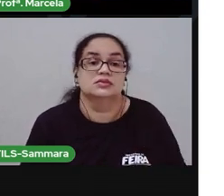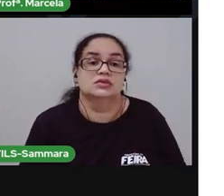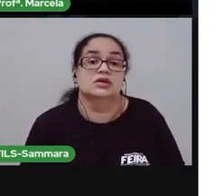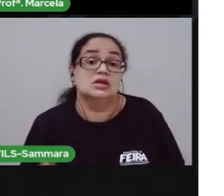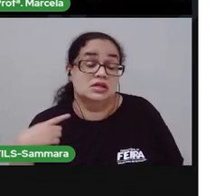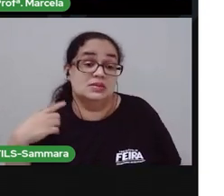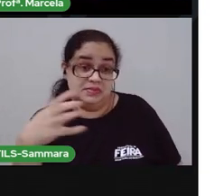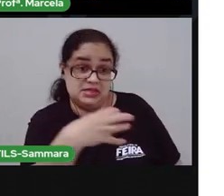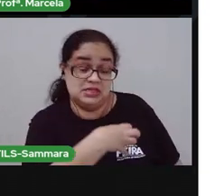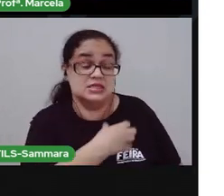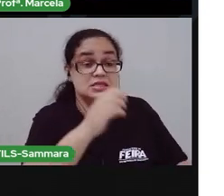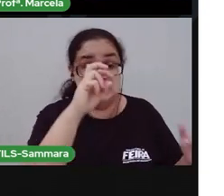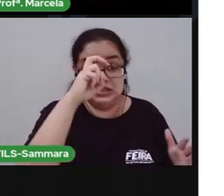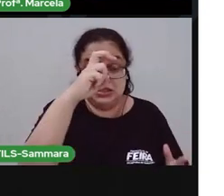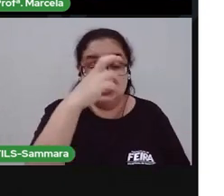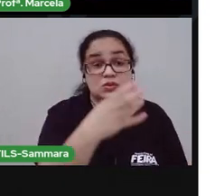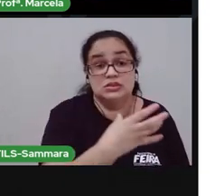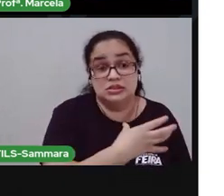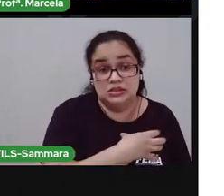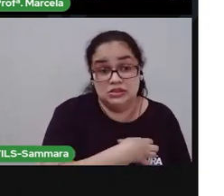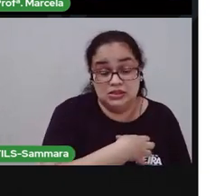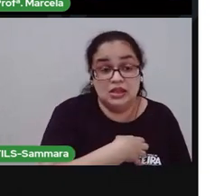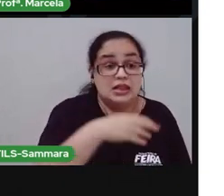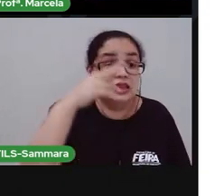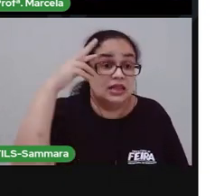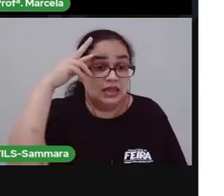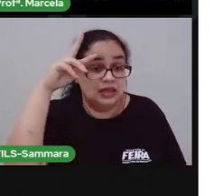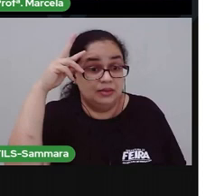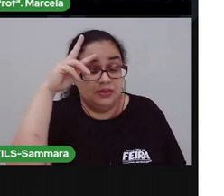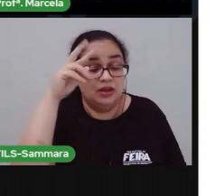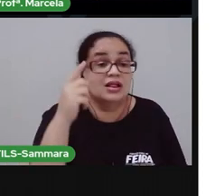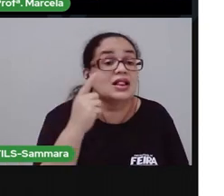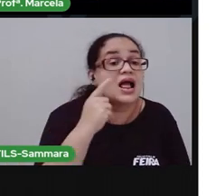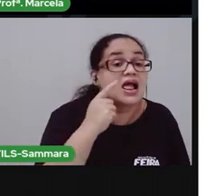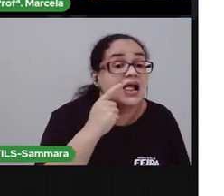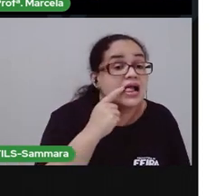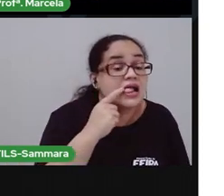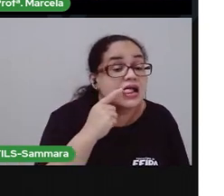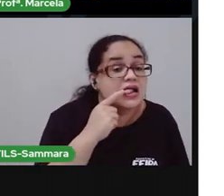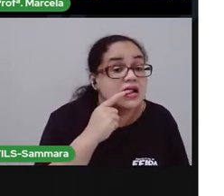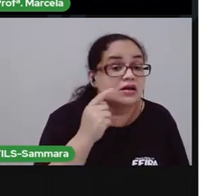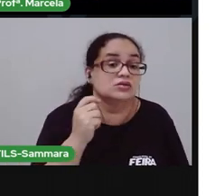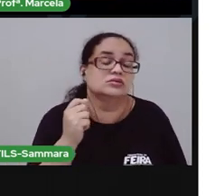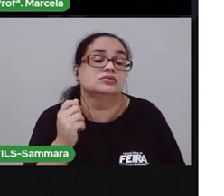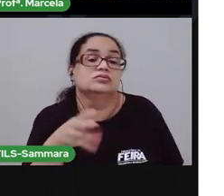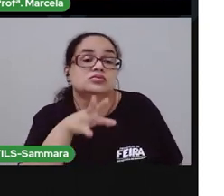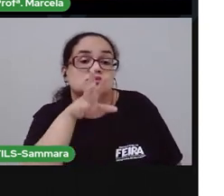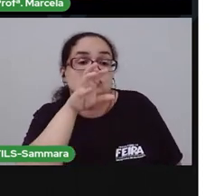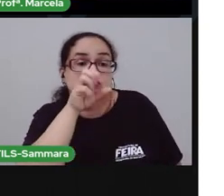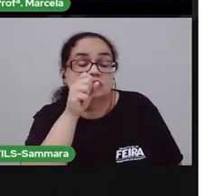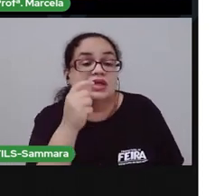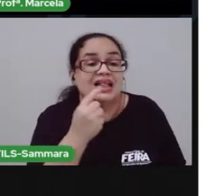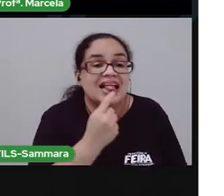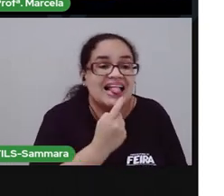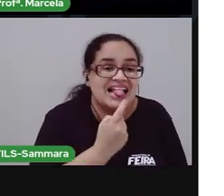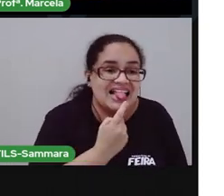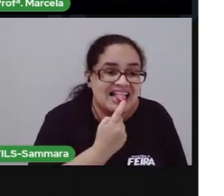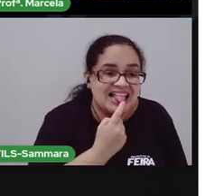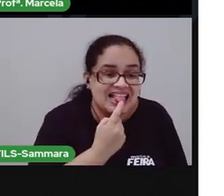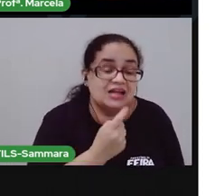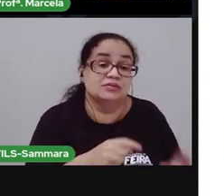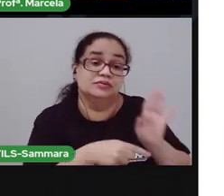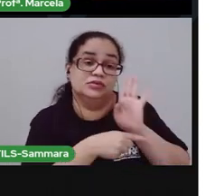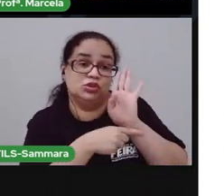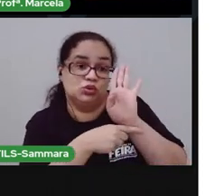Nós temos cinco sentidos. Lembra? Paladar, né? Que tem aí a língua, que nos